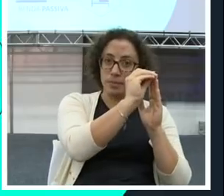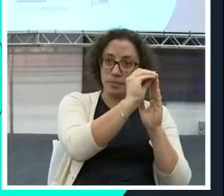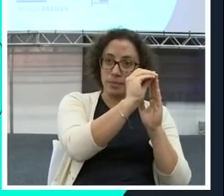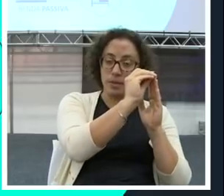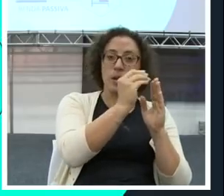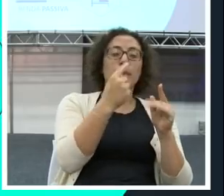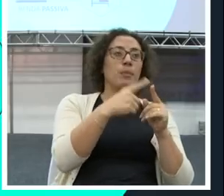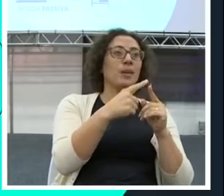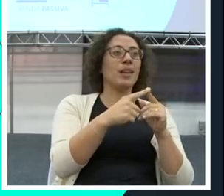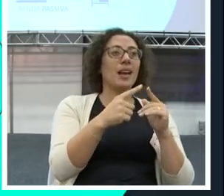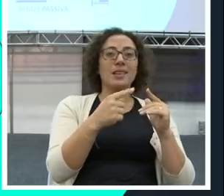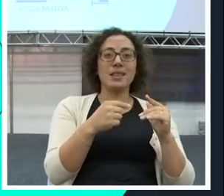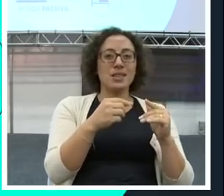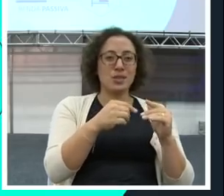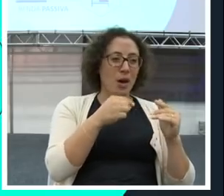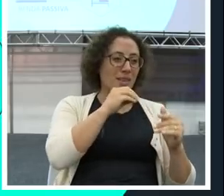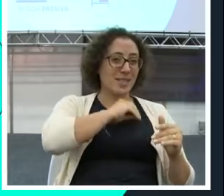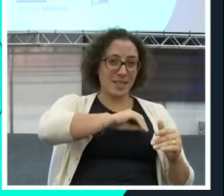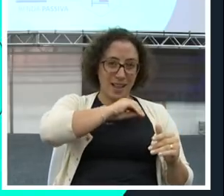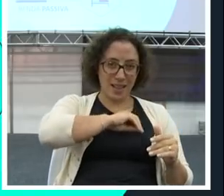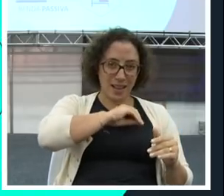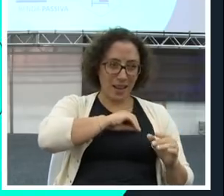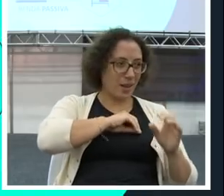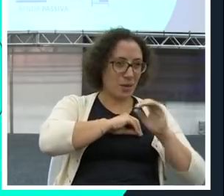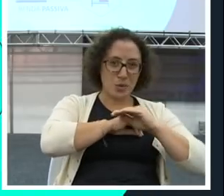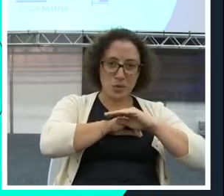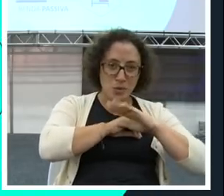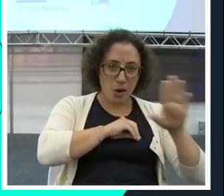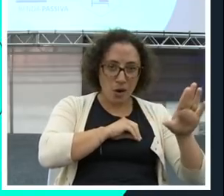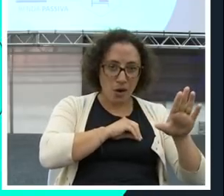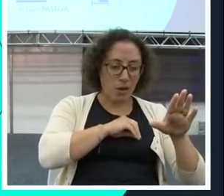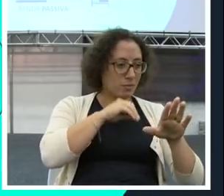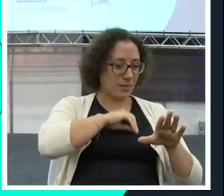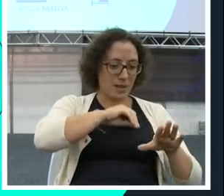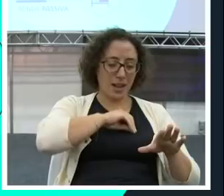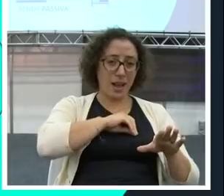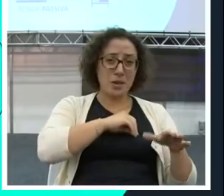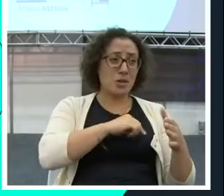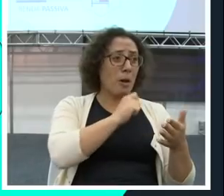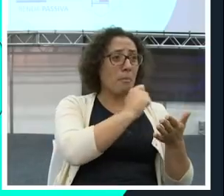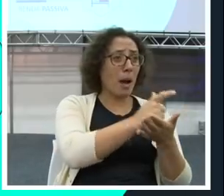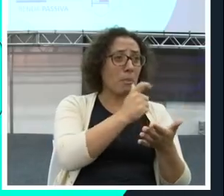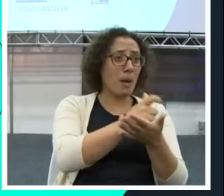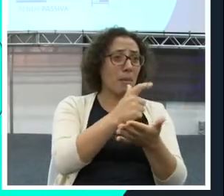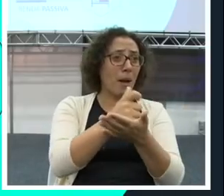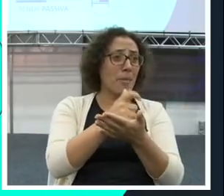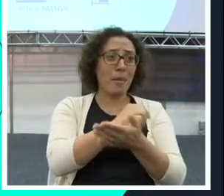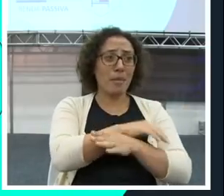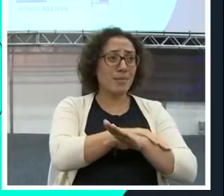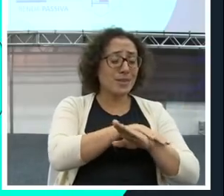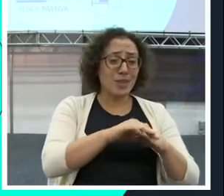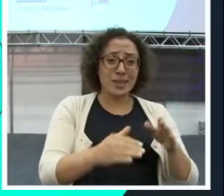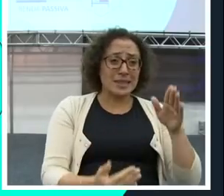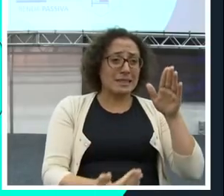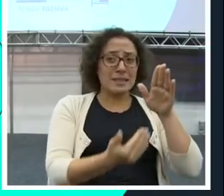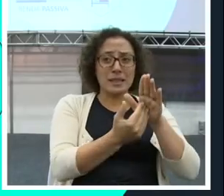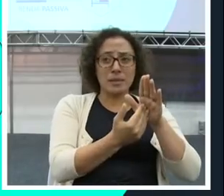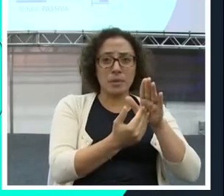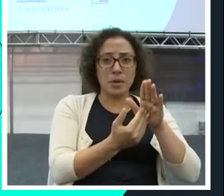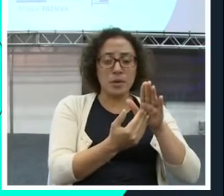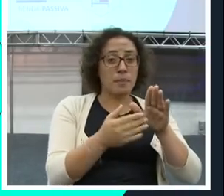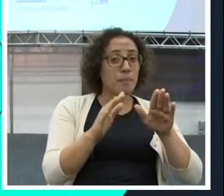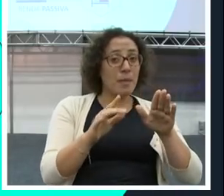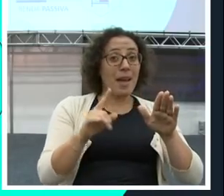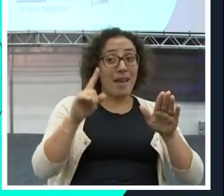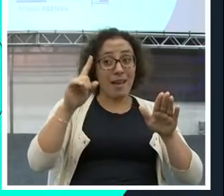ela só nos mantém. Só sustenta a nossa casa. A renda extra, ela não foi feita para você